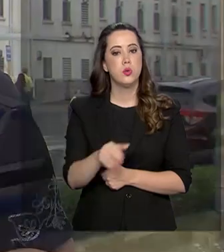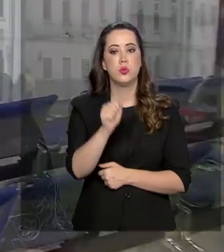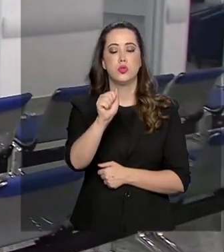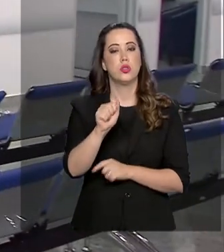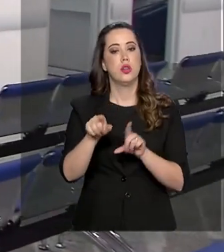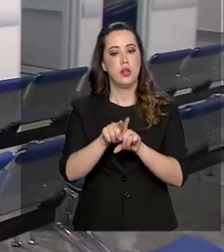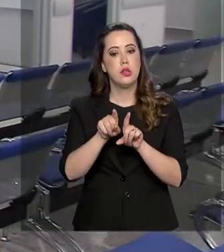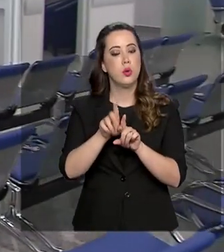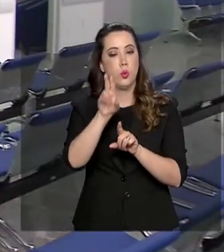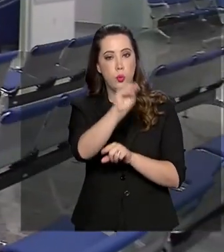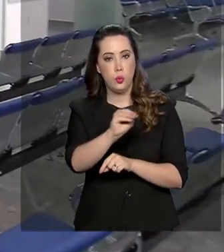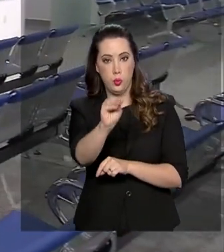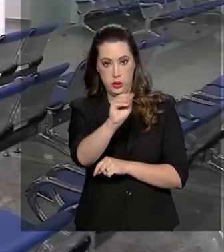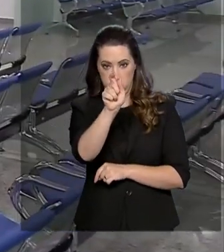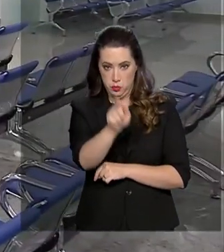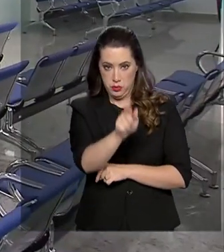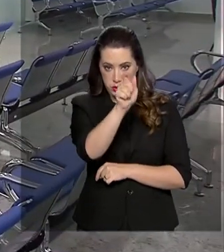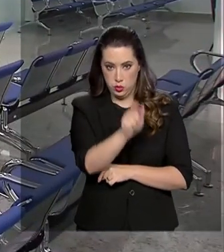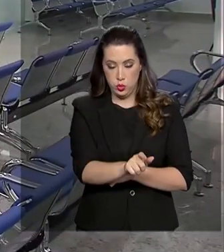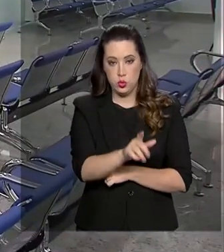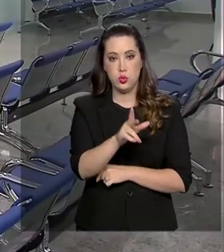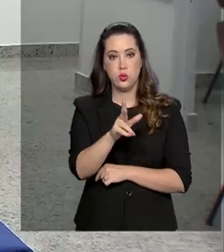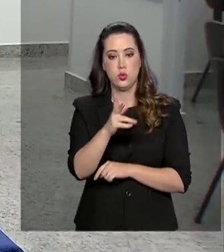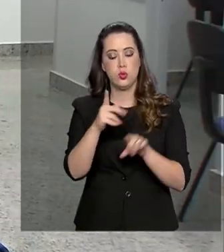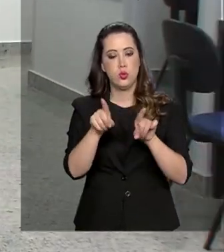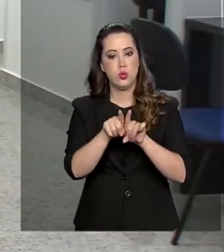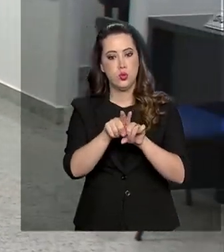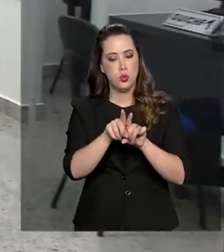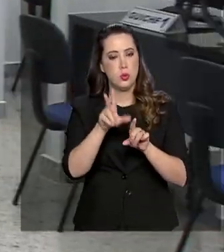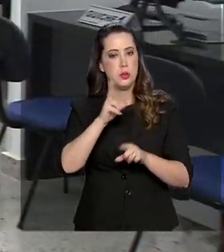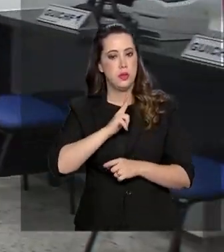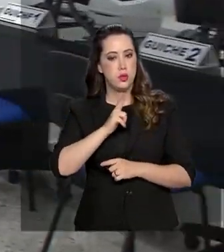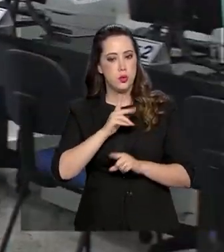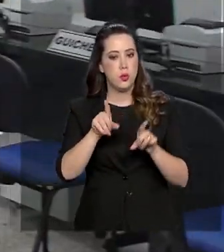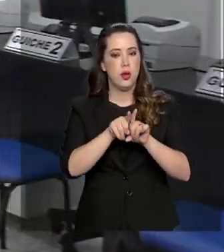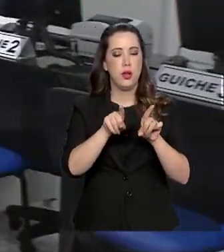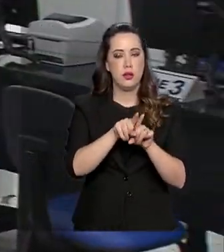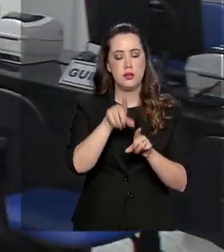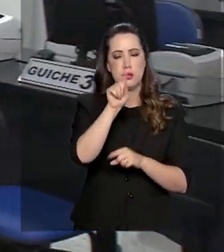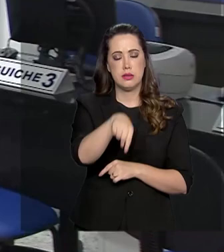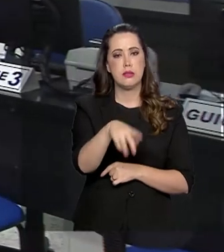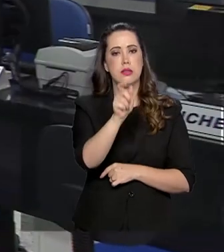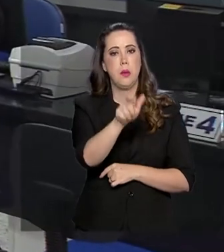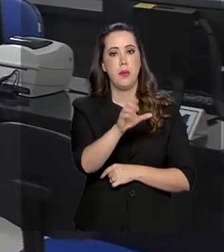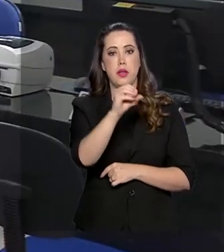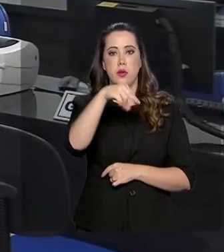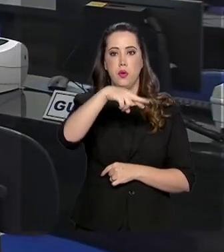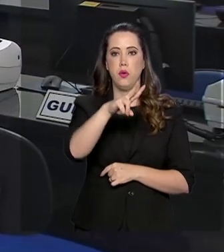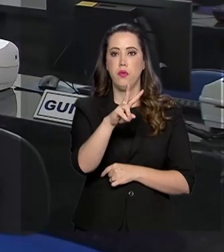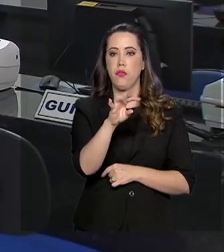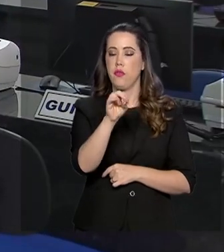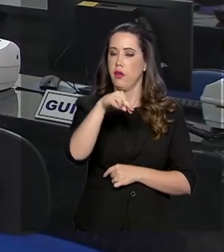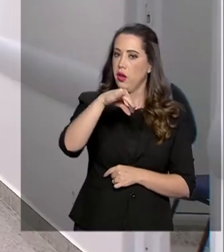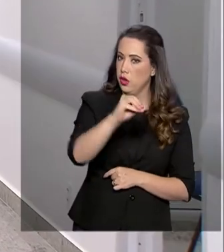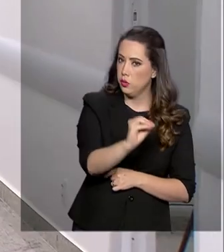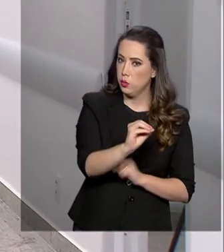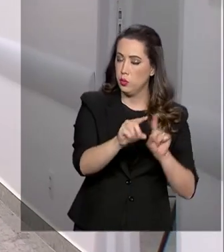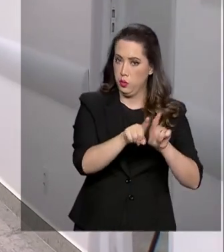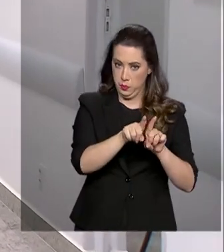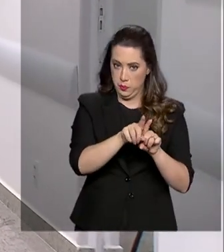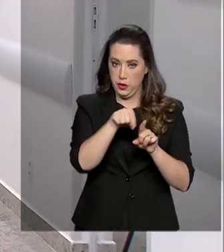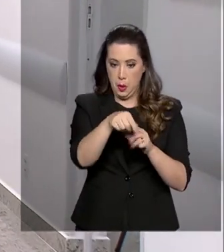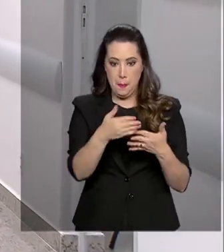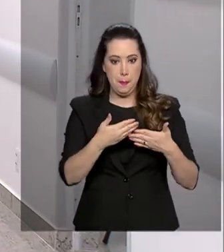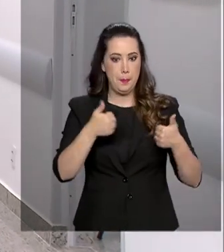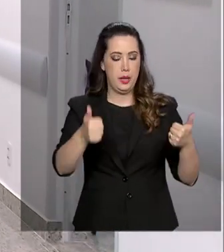convênios e também particulares. Cerca de 500 pessoas são atendidas aqui por dia neste setor. E esta ampliação promete melhoria no